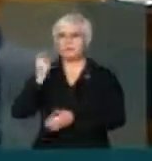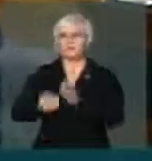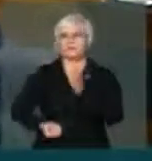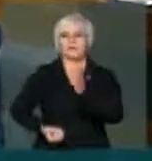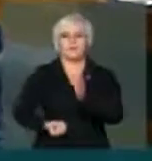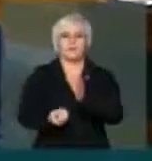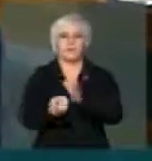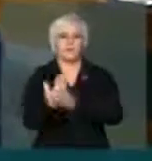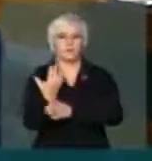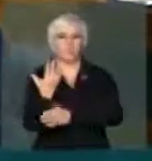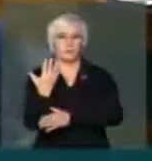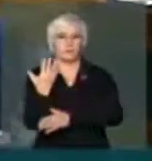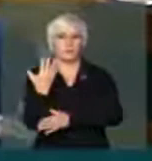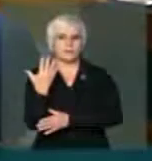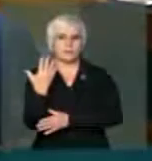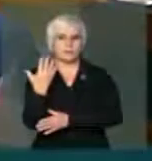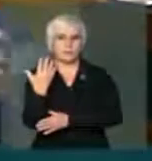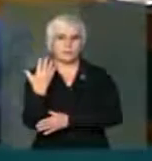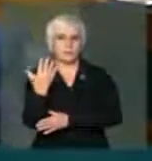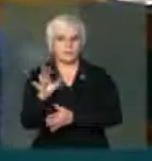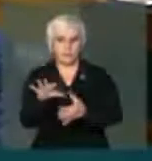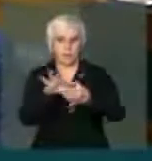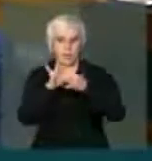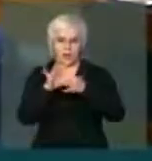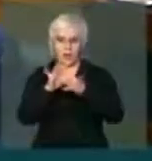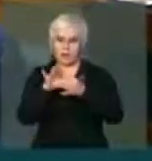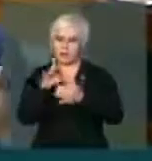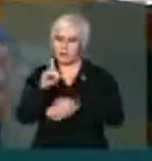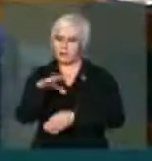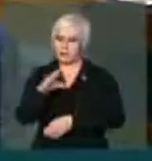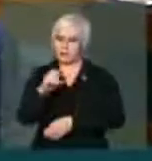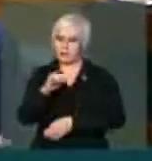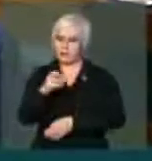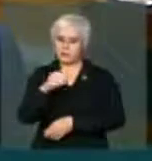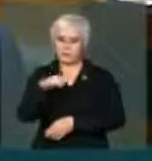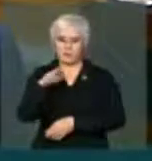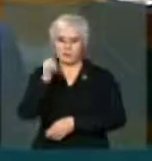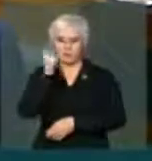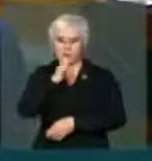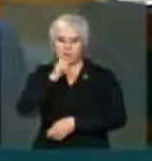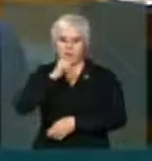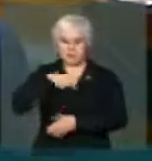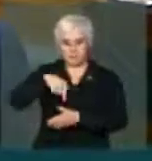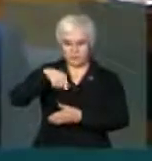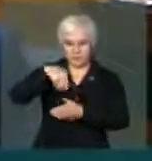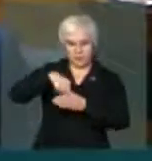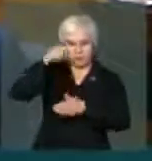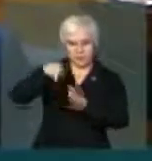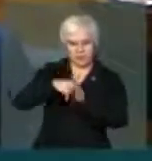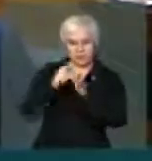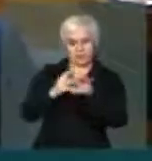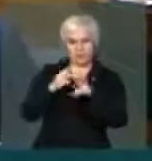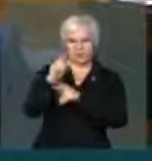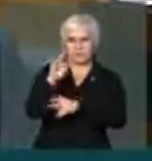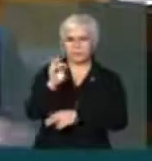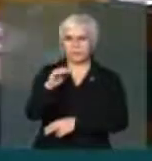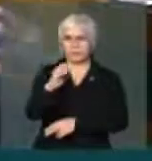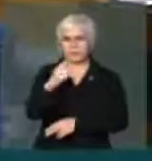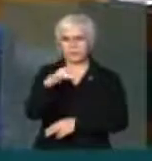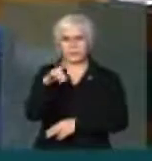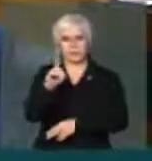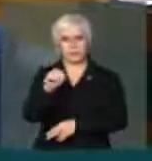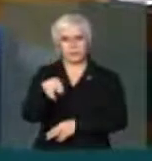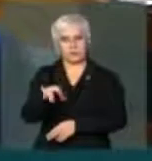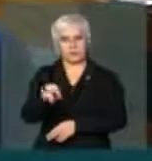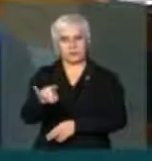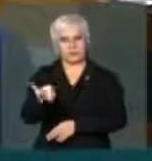da Aliança Democrática para a eleição de Tancredo Neves. Depois,